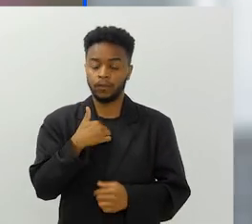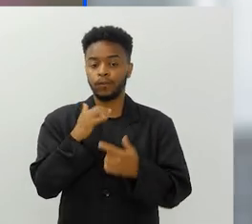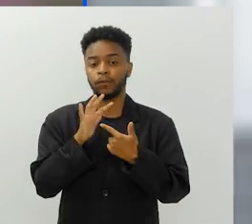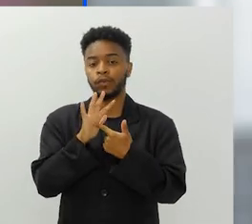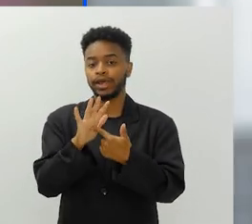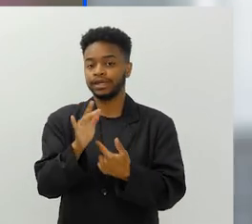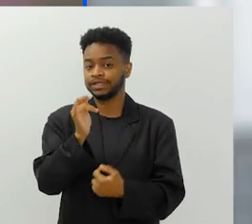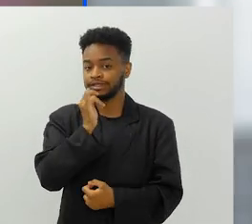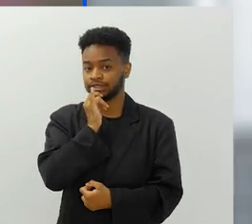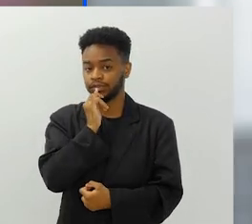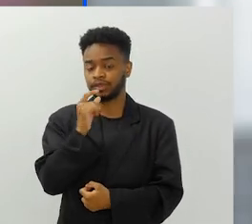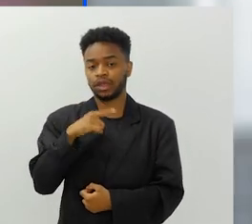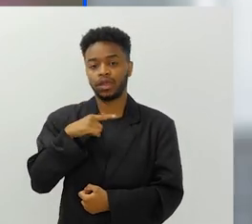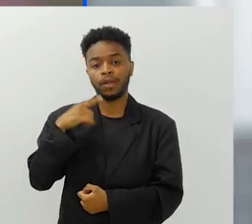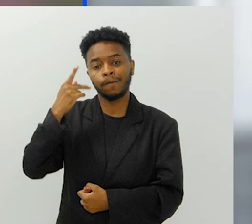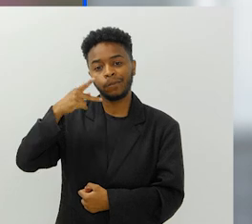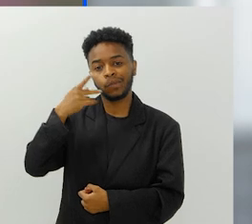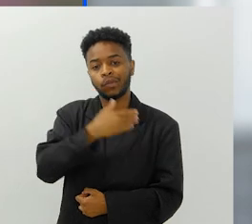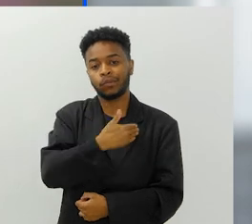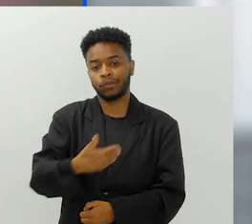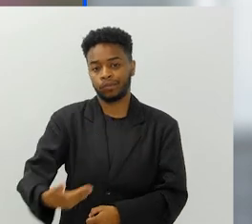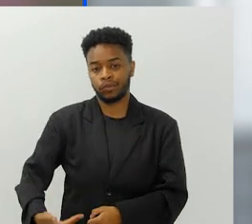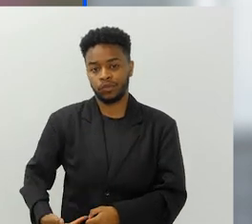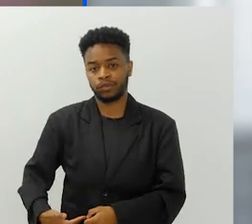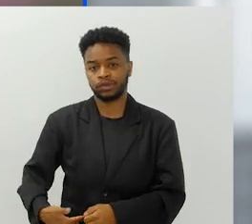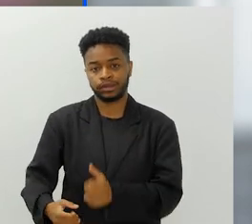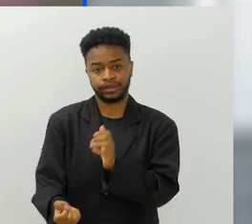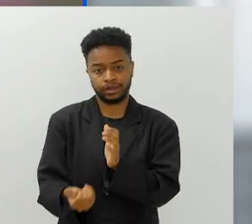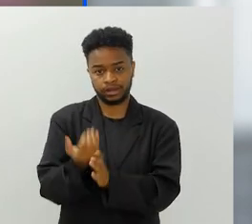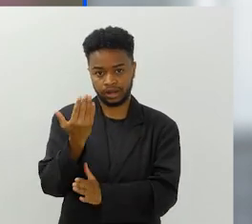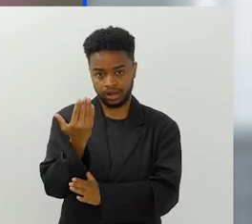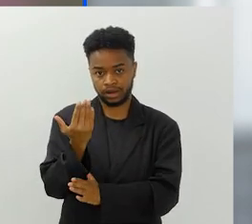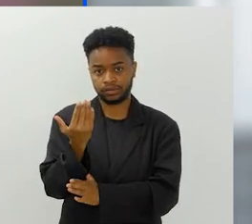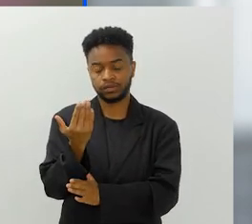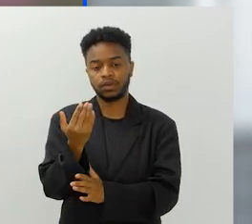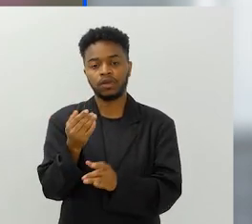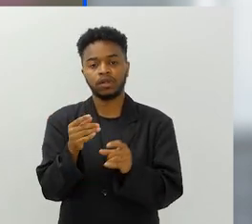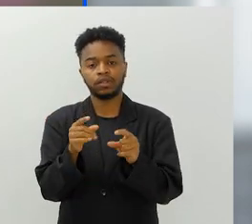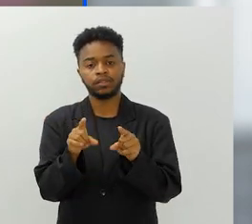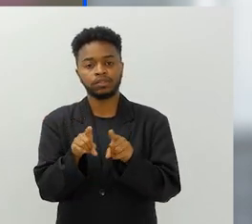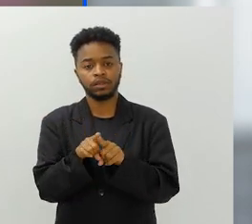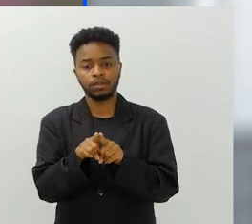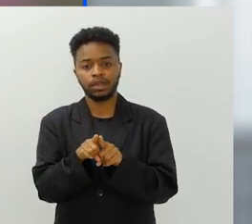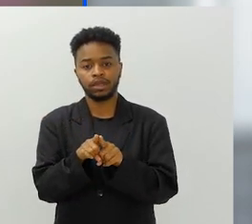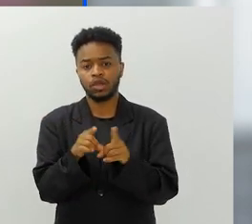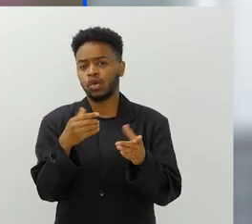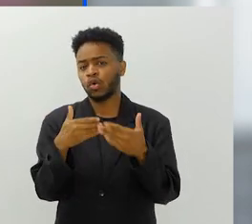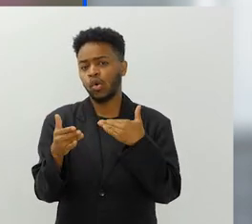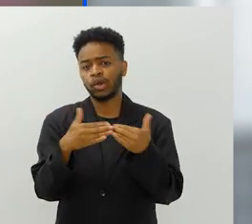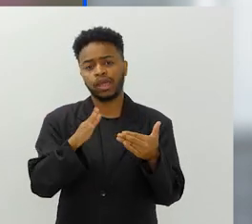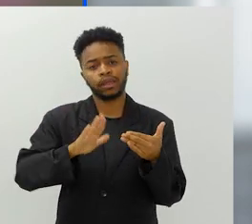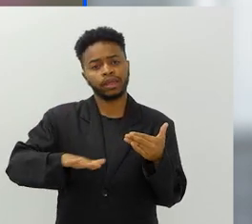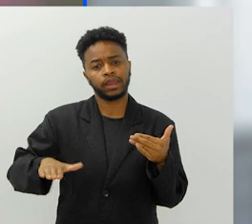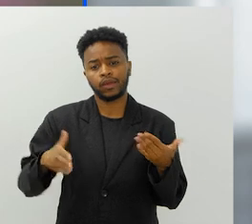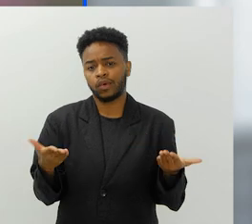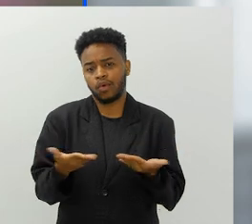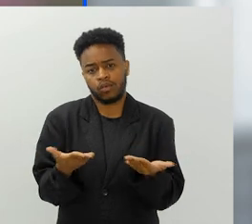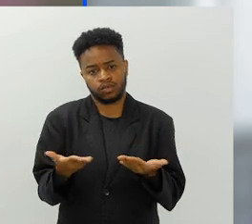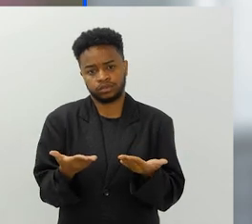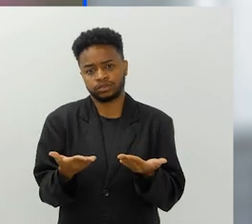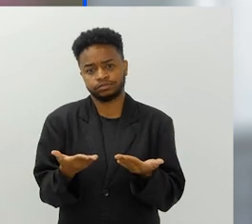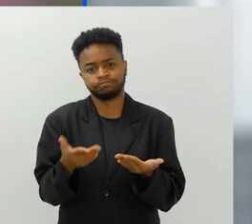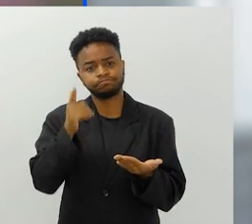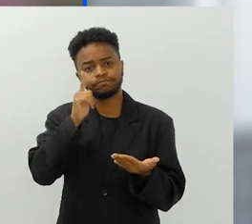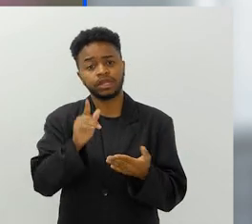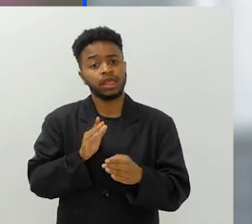vamos dar um exemplo aqui, né? De uma política pública que foi implementada e que qualquer criança, hoje